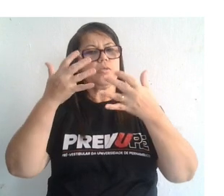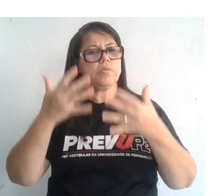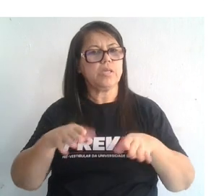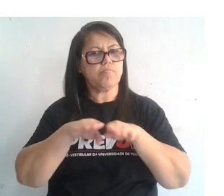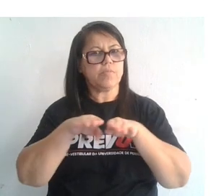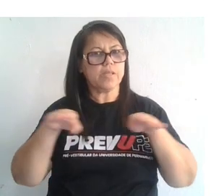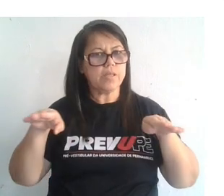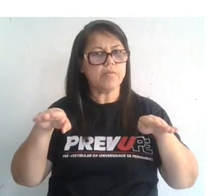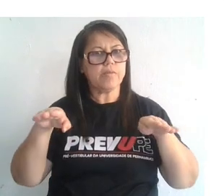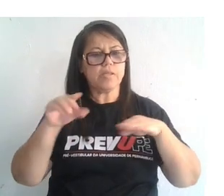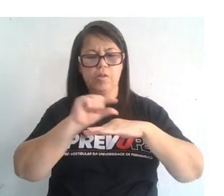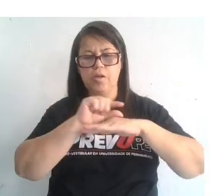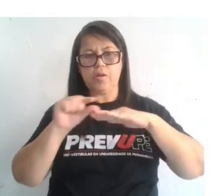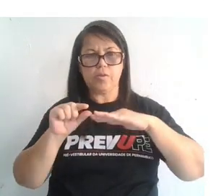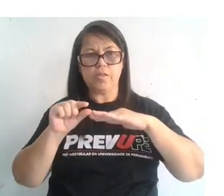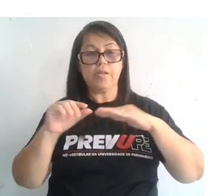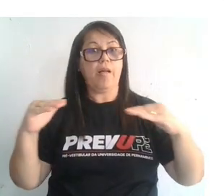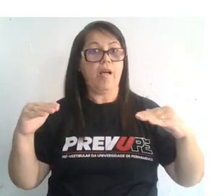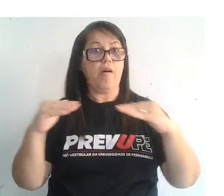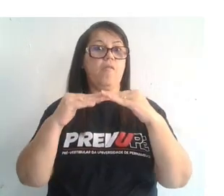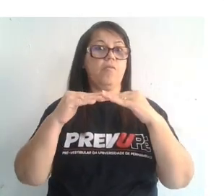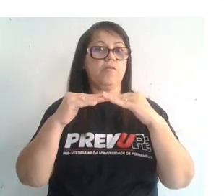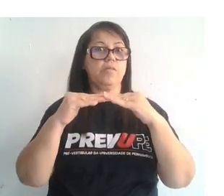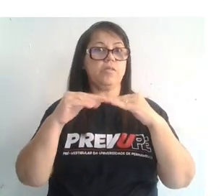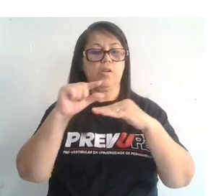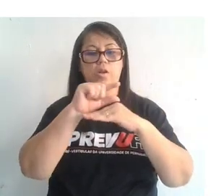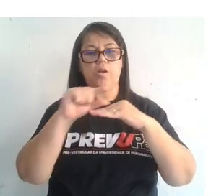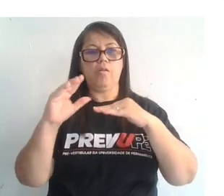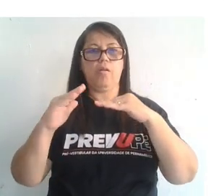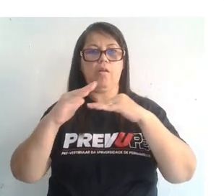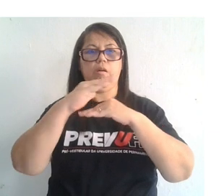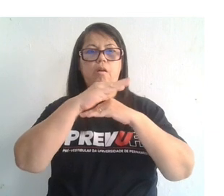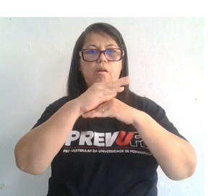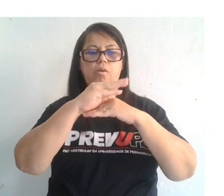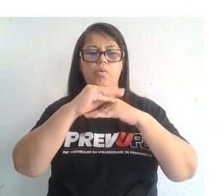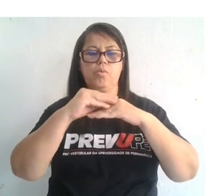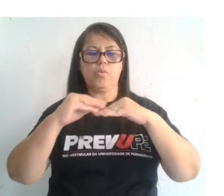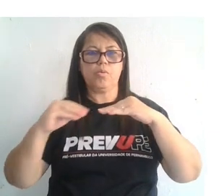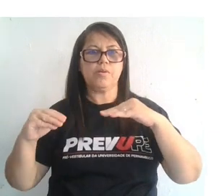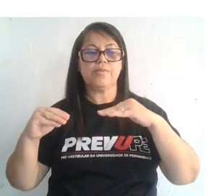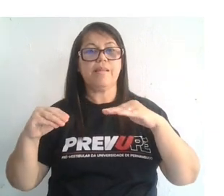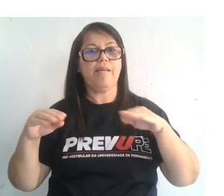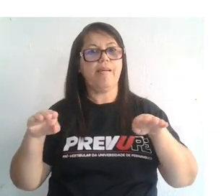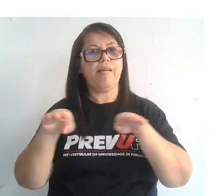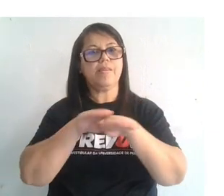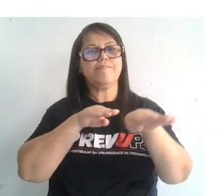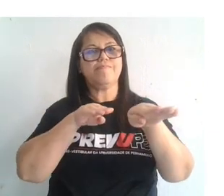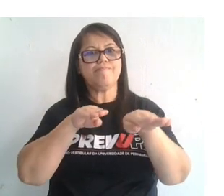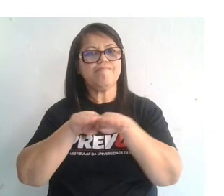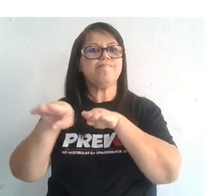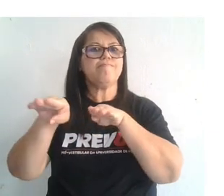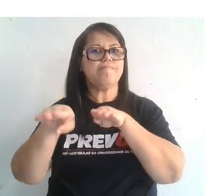convergente, a crosta, ela é consumida. E a transformante, ela desliza lateralmente. Um em relação à outra,